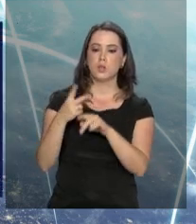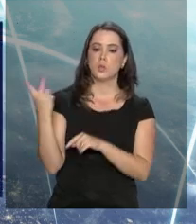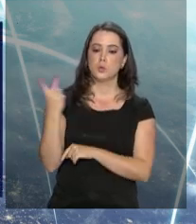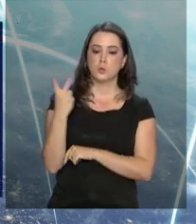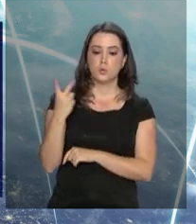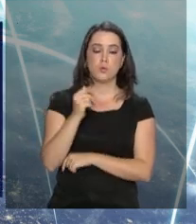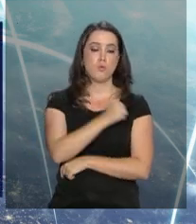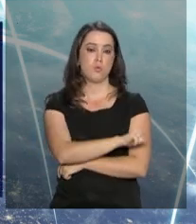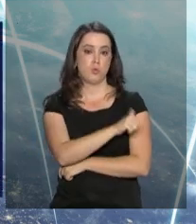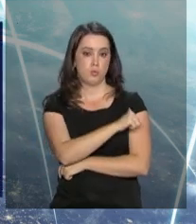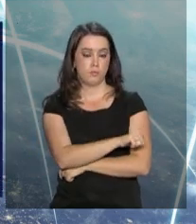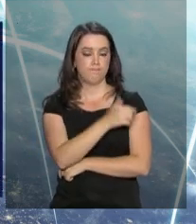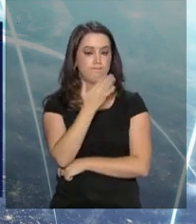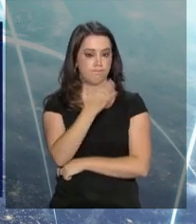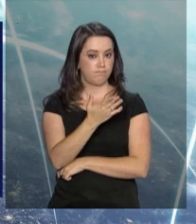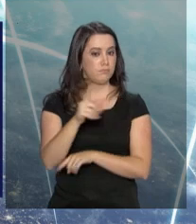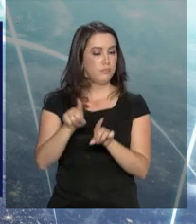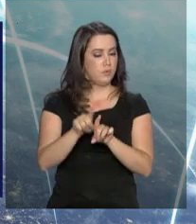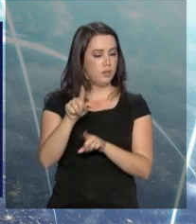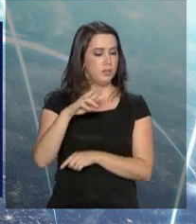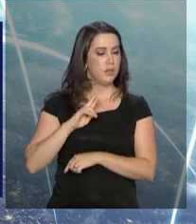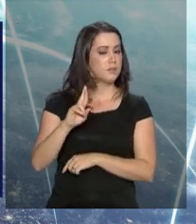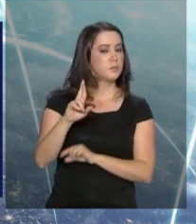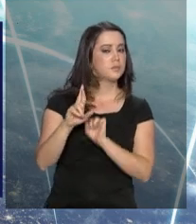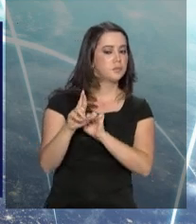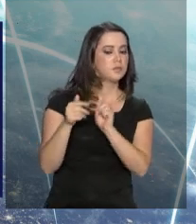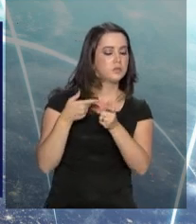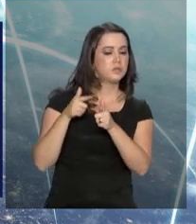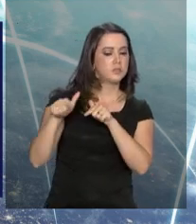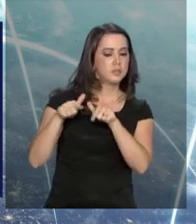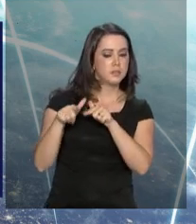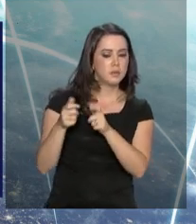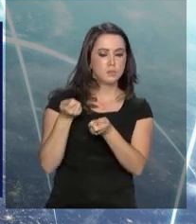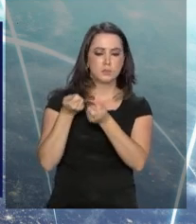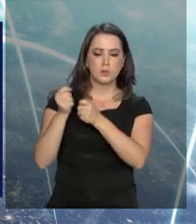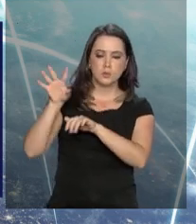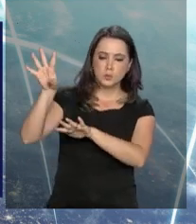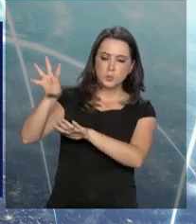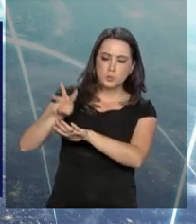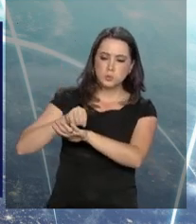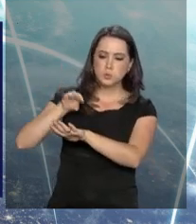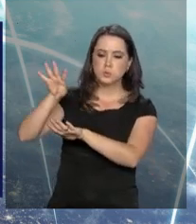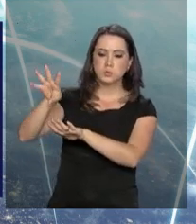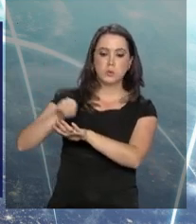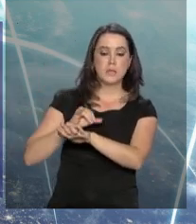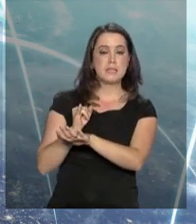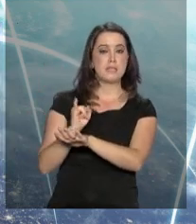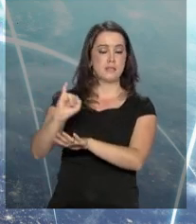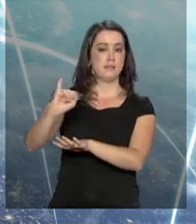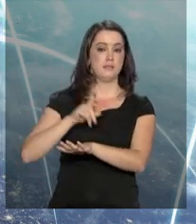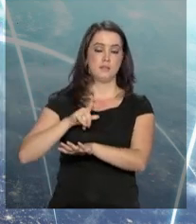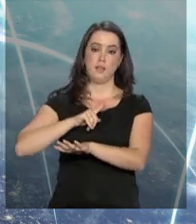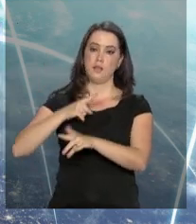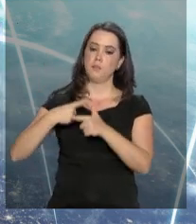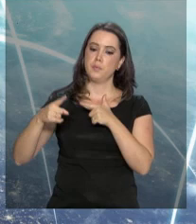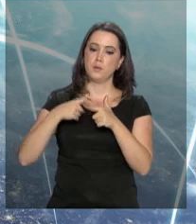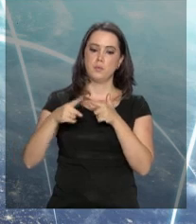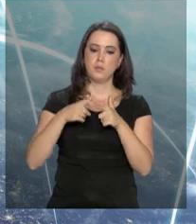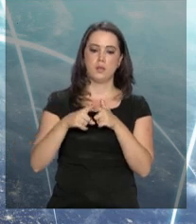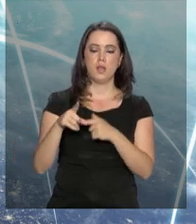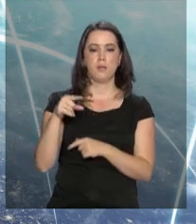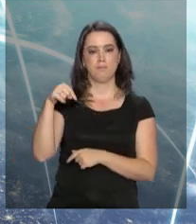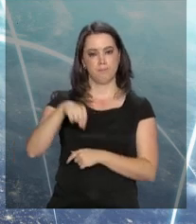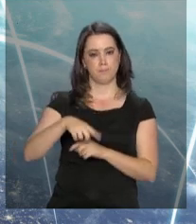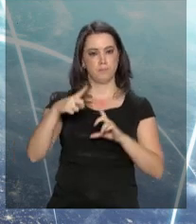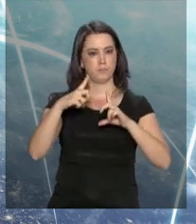do Rio de Janeiro, que é encarregado de operar e receber dados do satélite caso haja alguma falha na